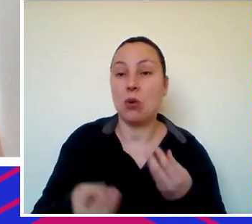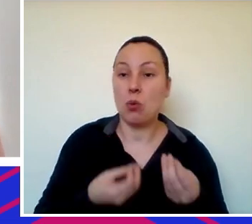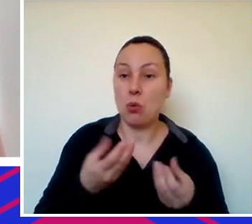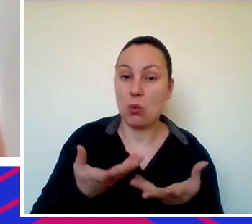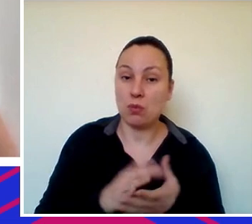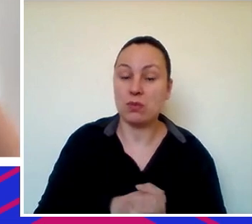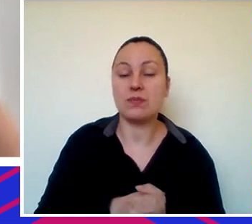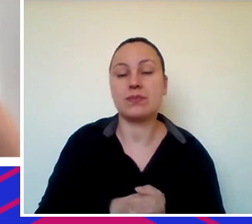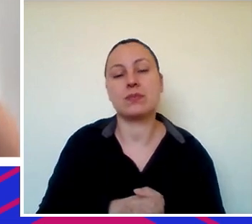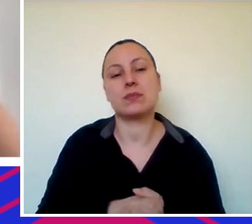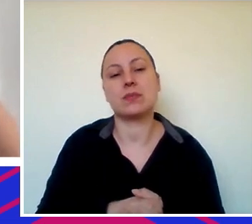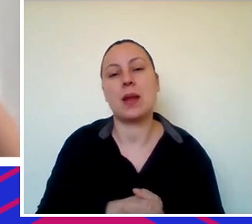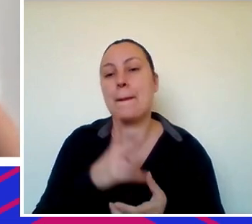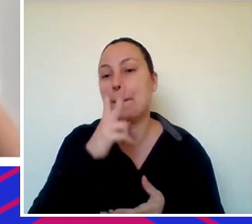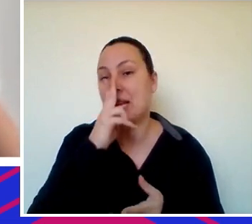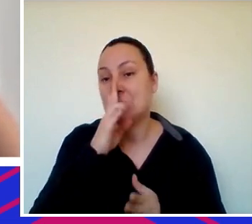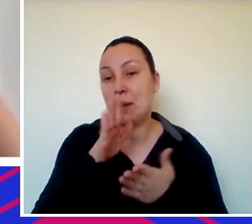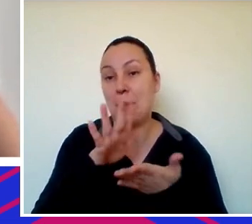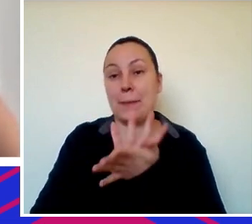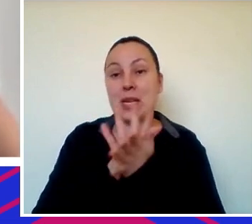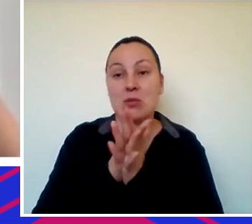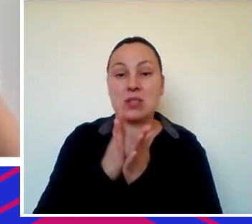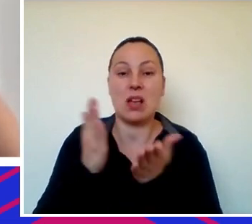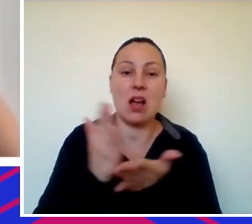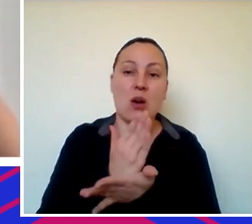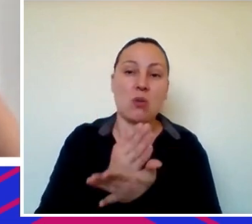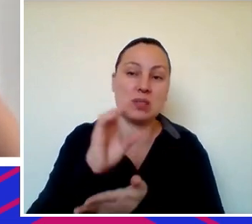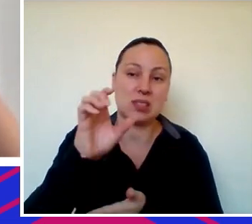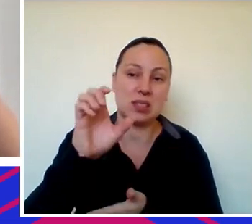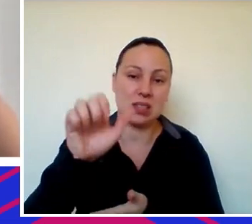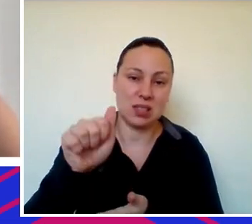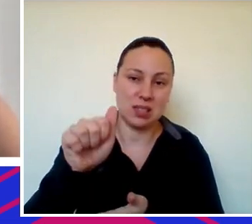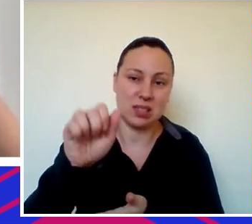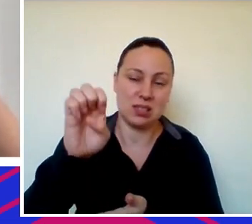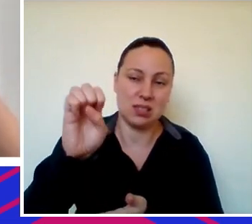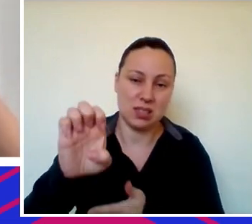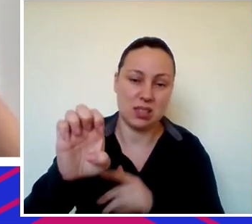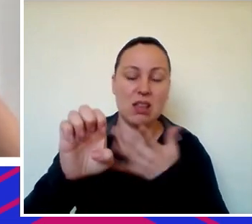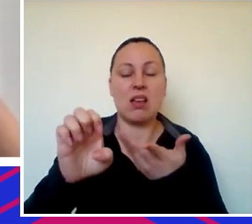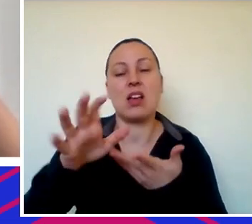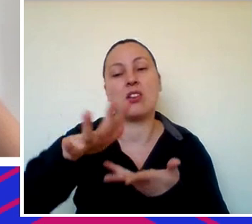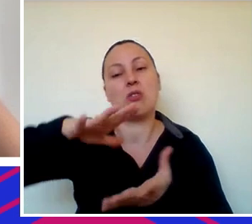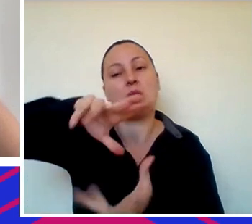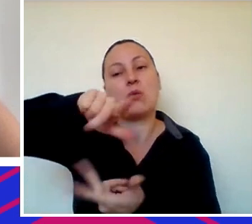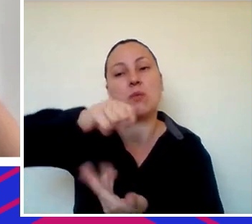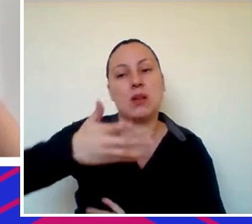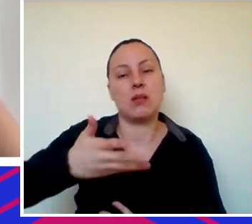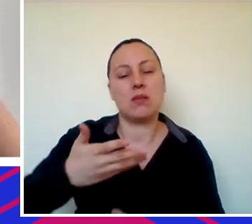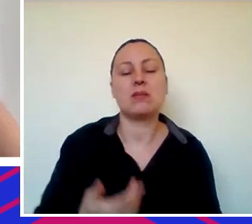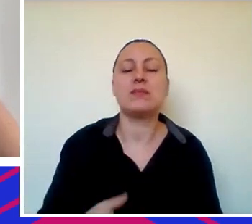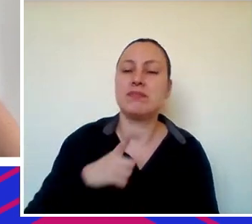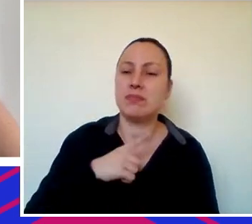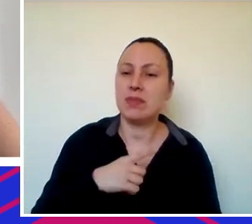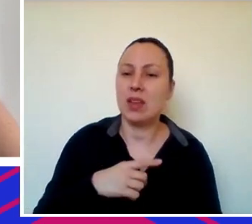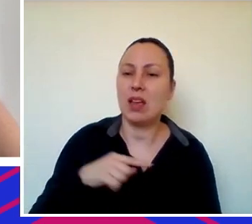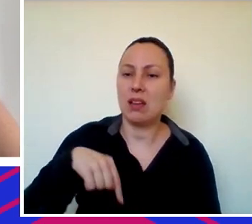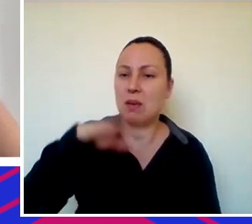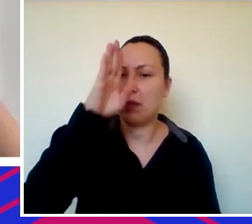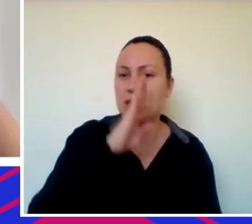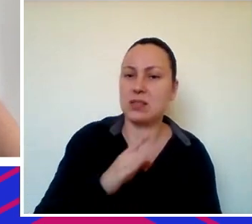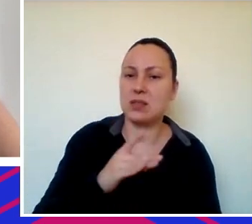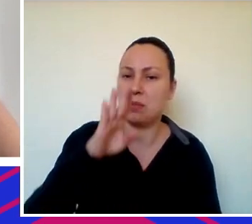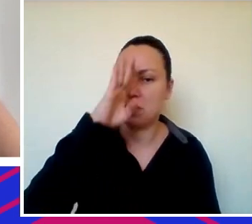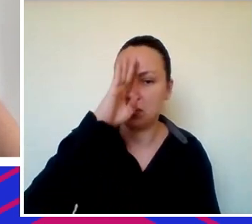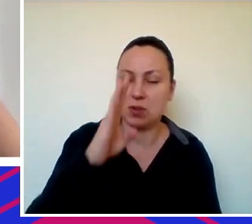criou-se algum nível de preconceito por causa de alguns cases globais e eu acho que no Brasil tem cases muito bacanas inclusive no portfólio da